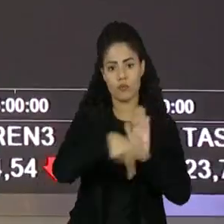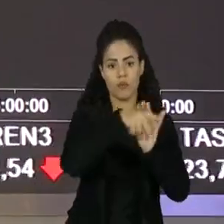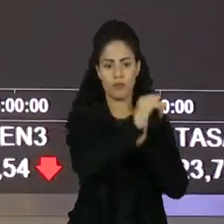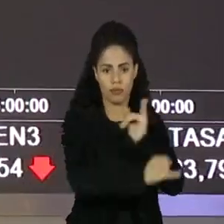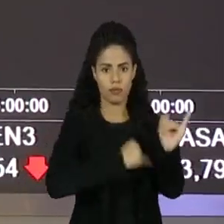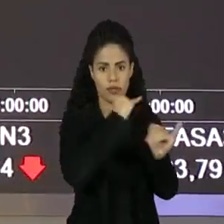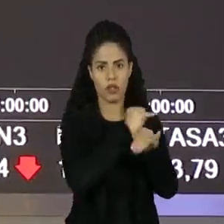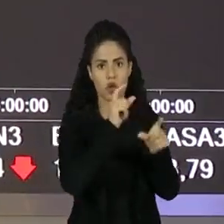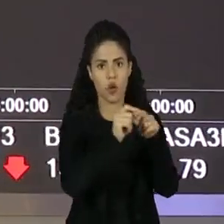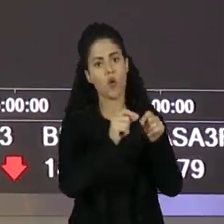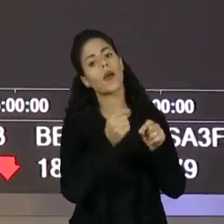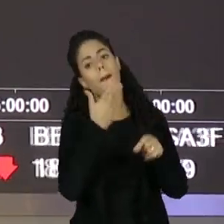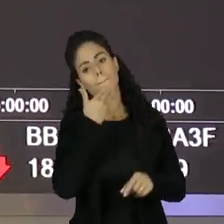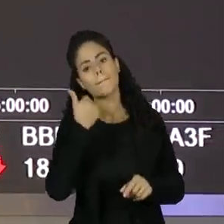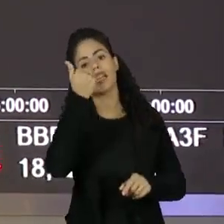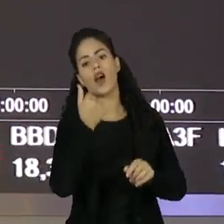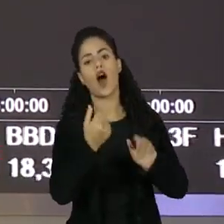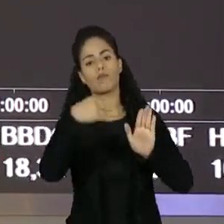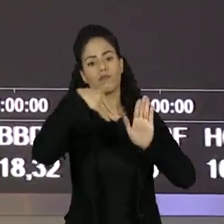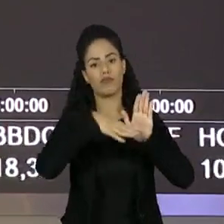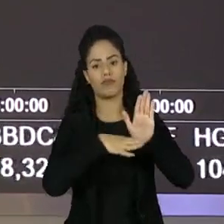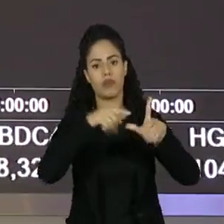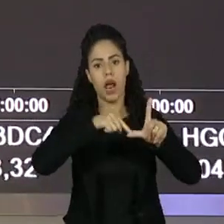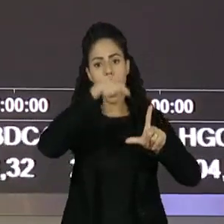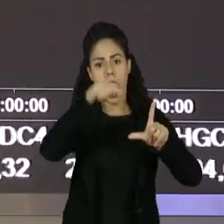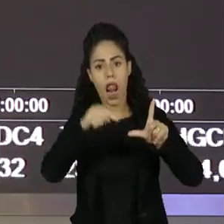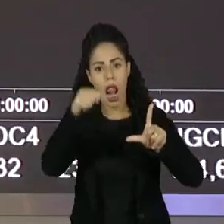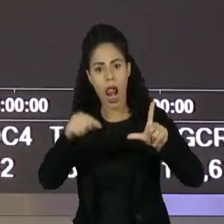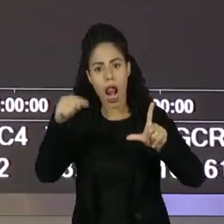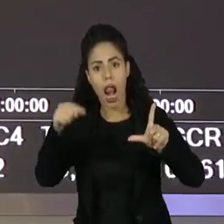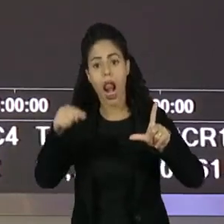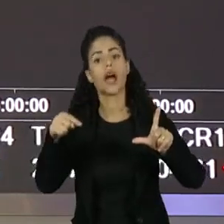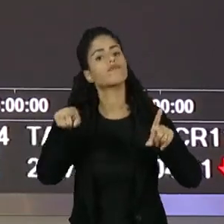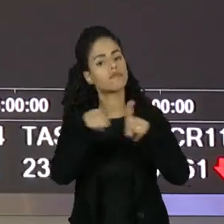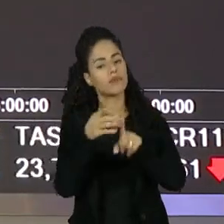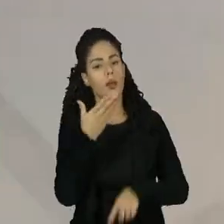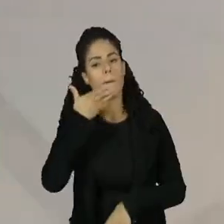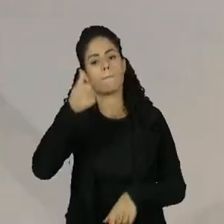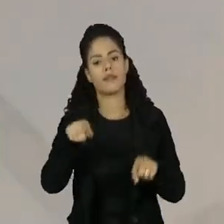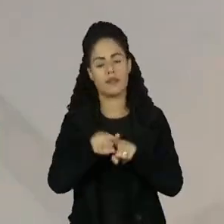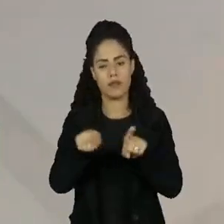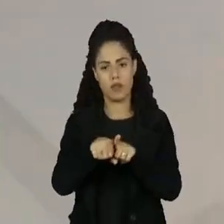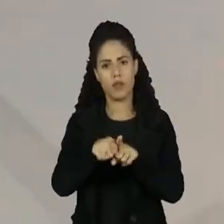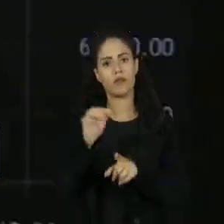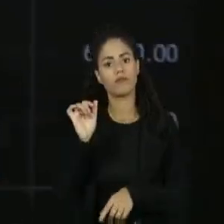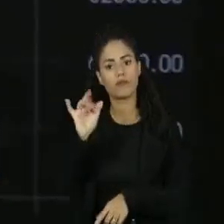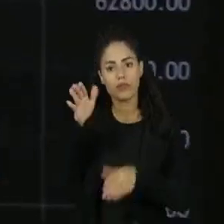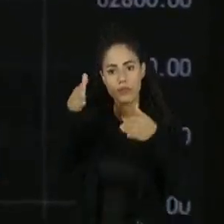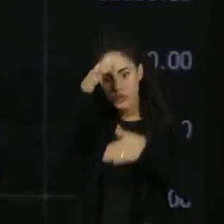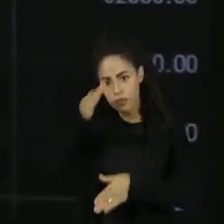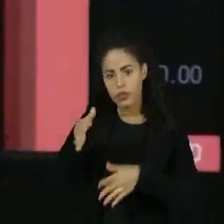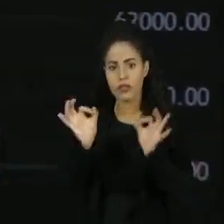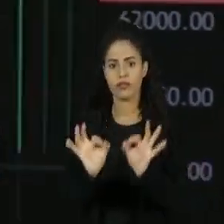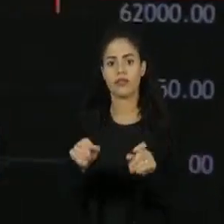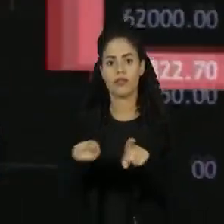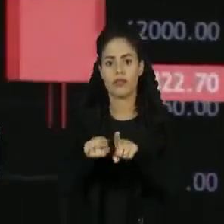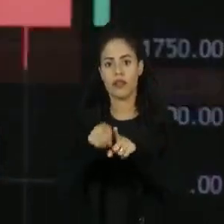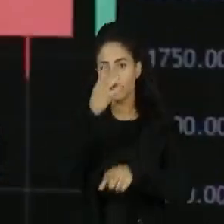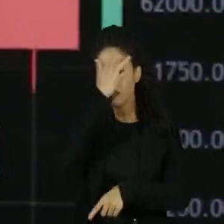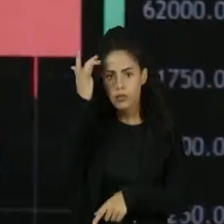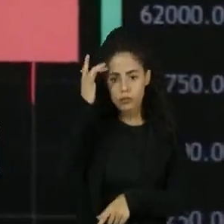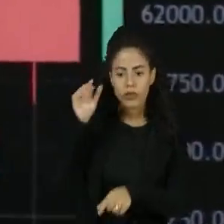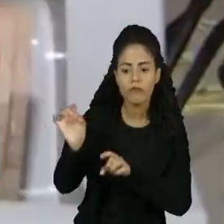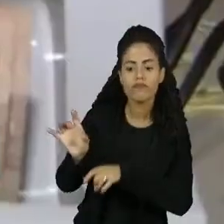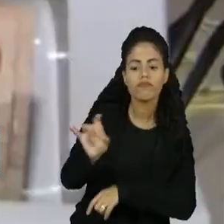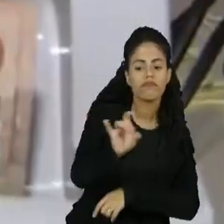permitir uma maior variedade de produtos no sistema financeiro. Atendendo, de forma mais específica, as necessidades dos